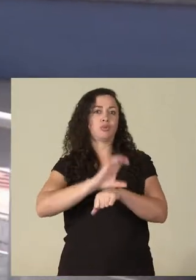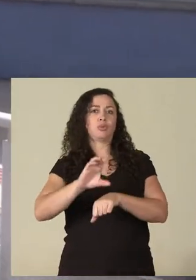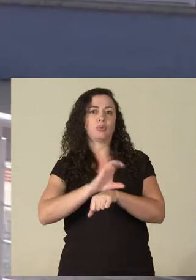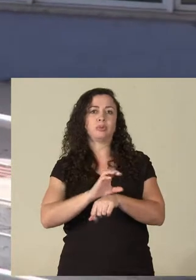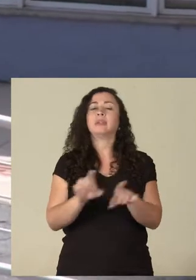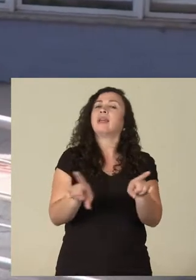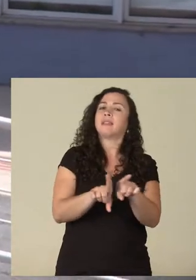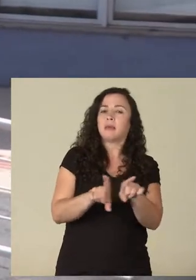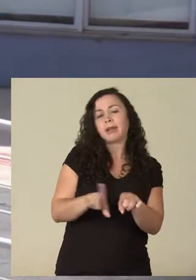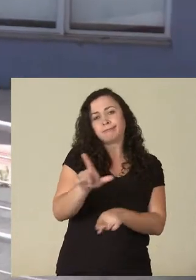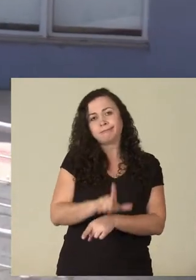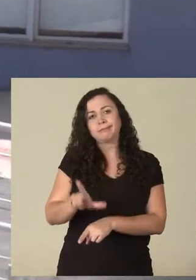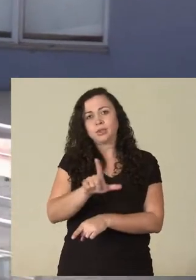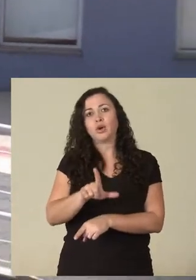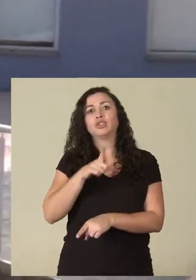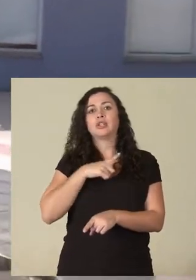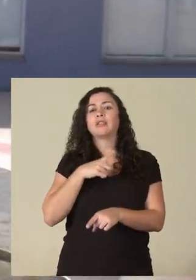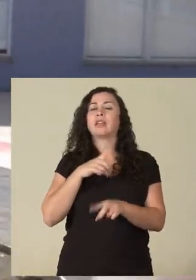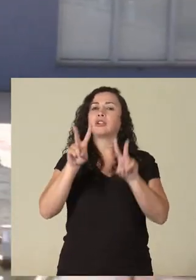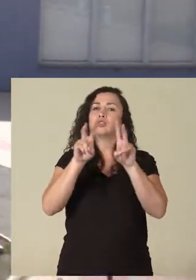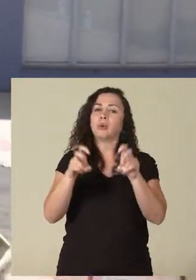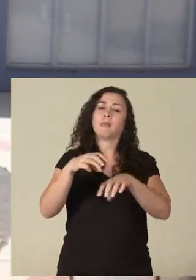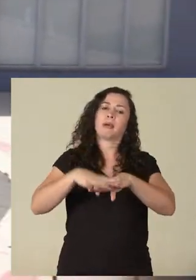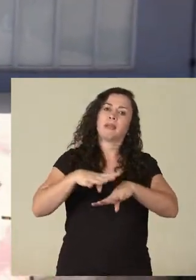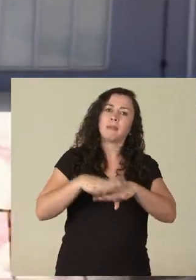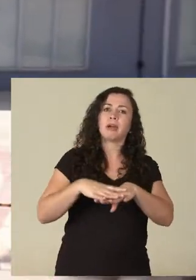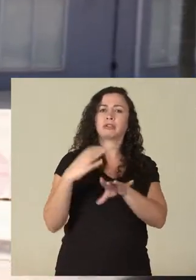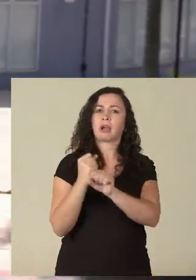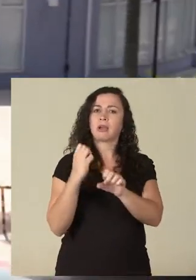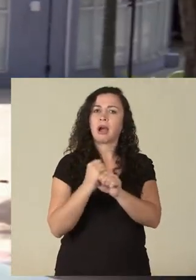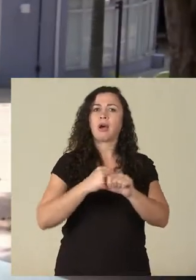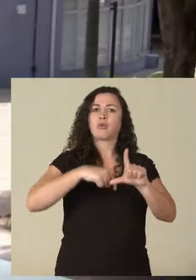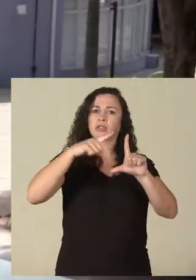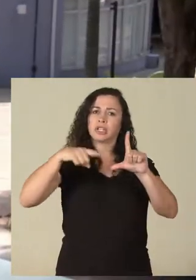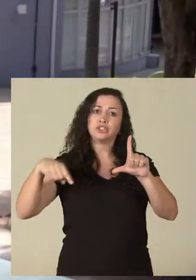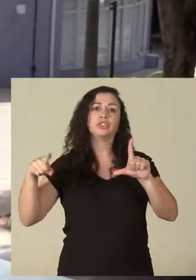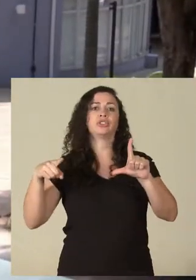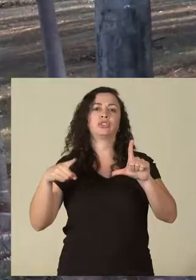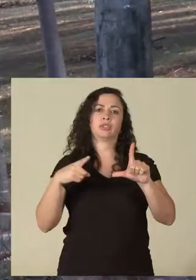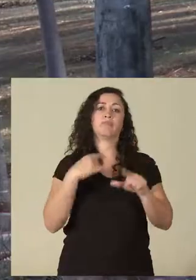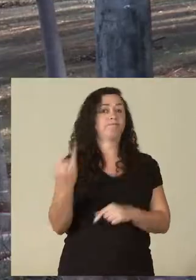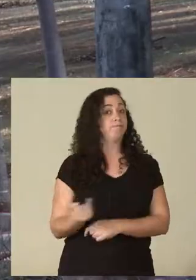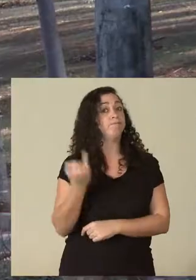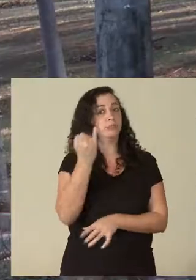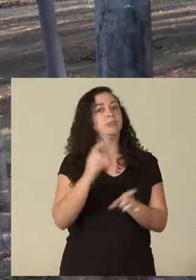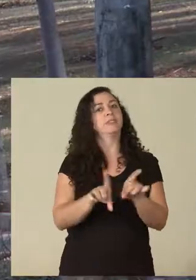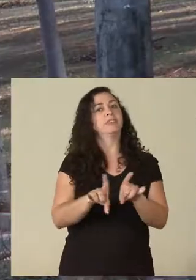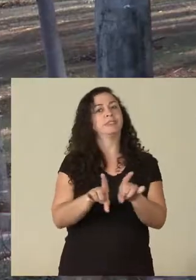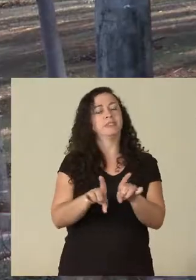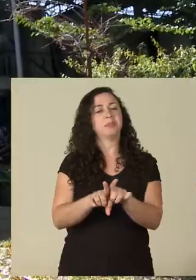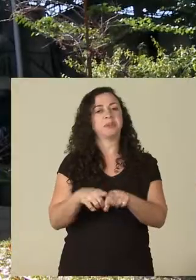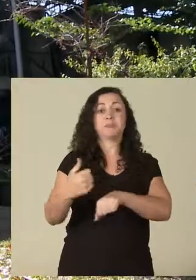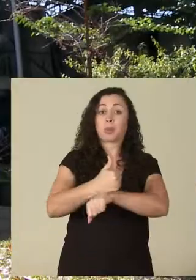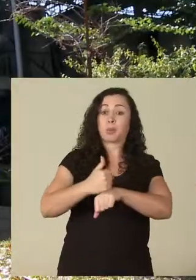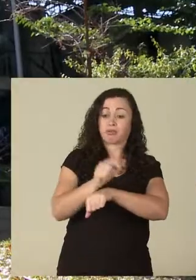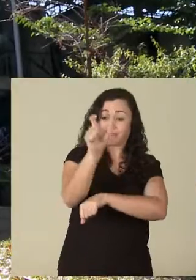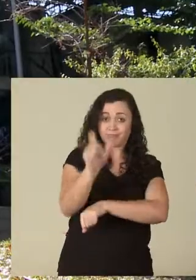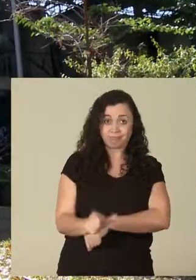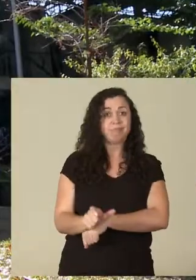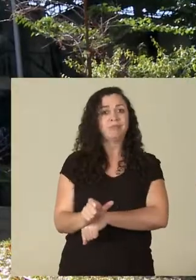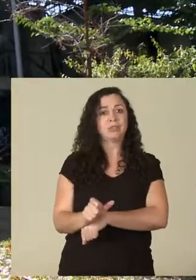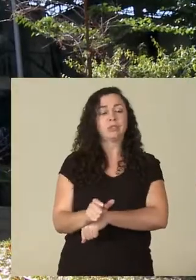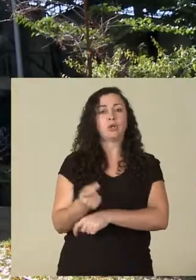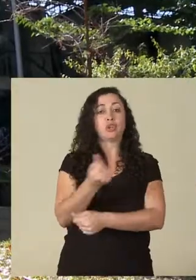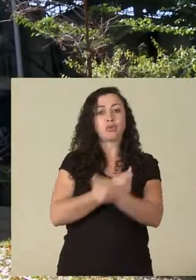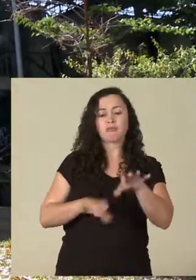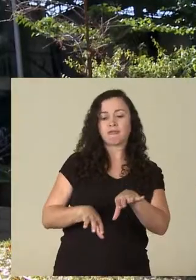tem, como não pode deixar de ter, uma parte quantitativa de matemática, cálculo, estatística, bastante importante também. O profissional de